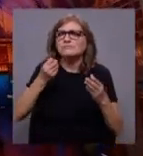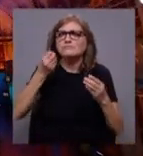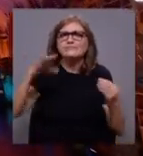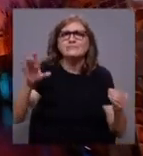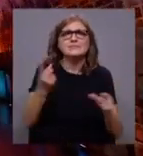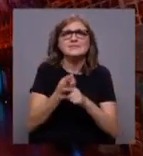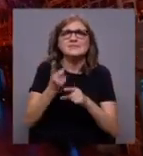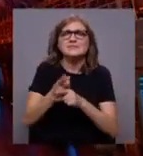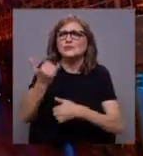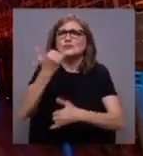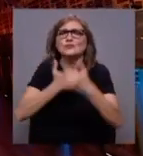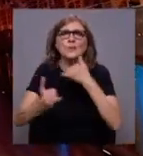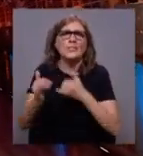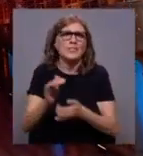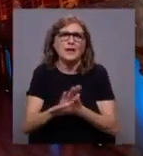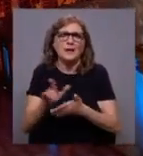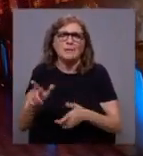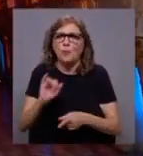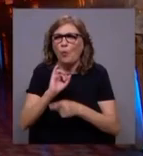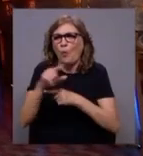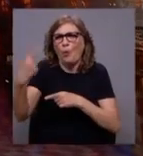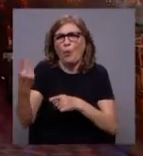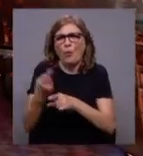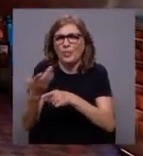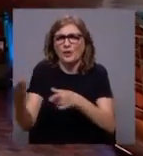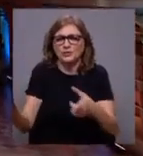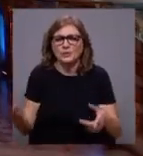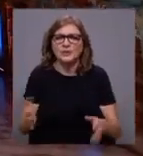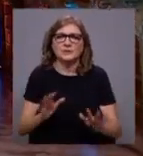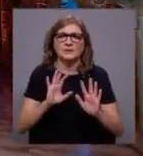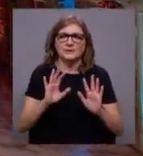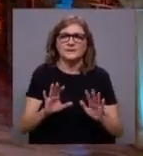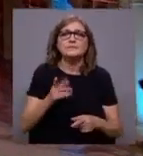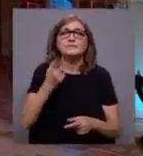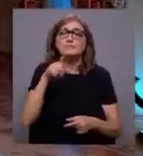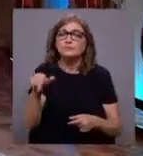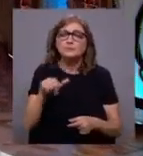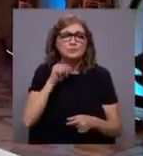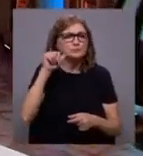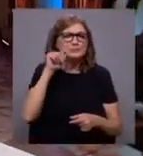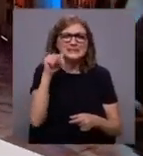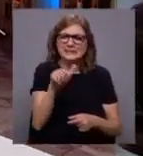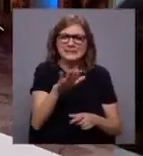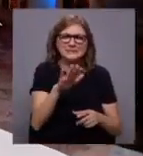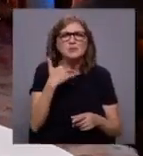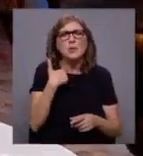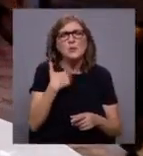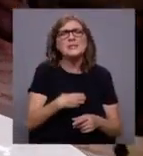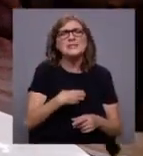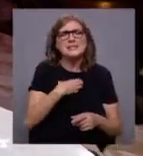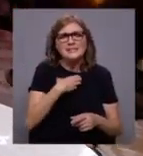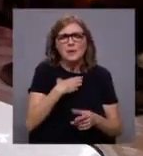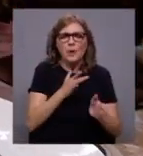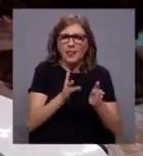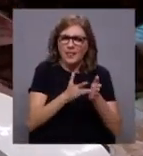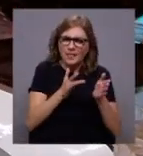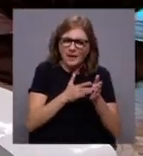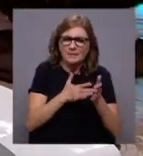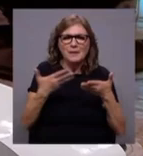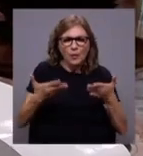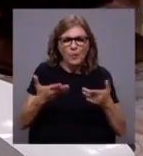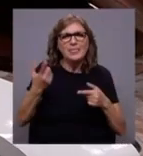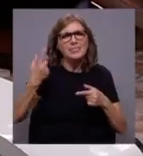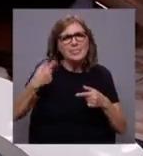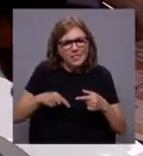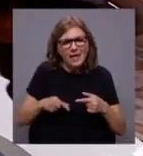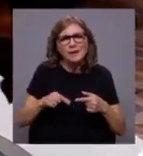são realmente substituídas por outros veículos. E ainda não estamos nesse ponto, eu sinto que os livros ainda hoje têm o